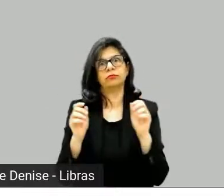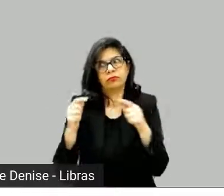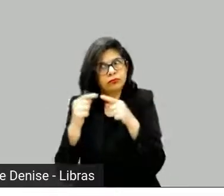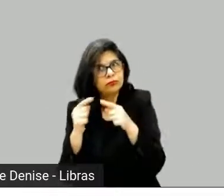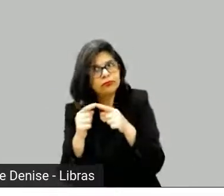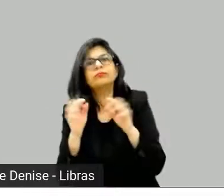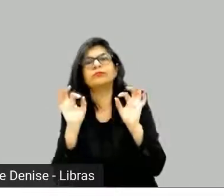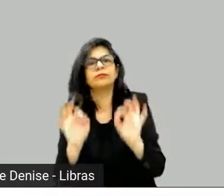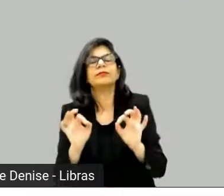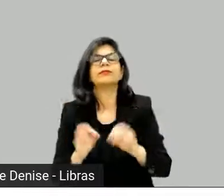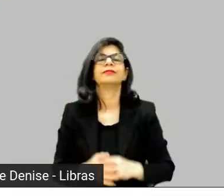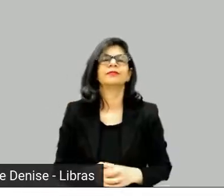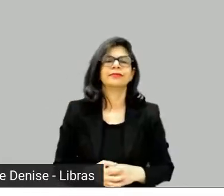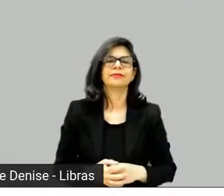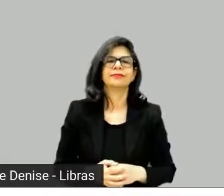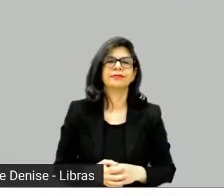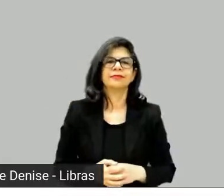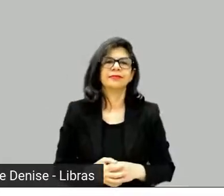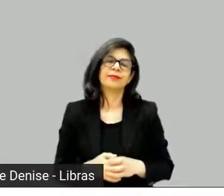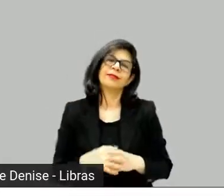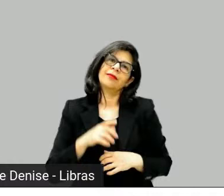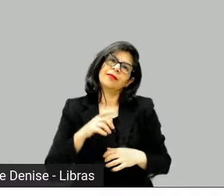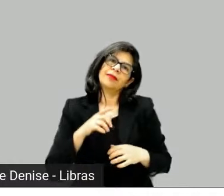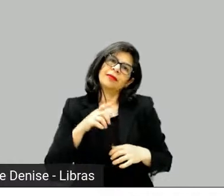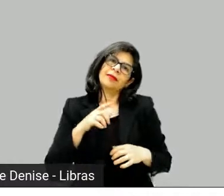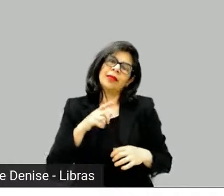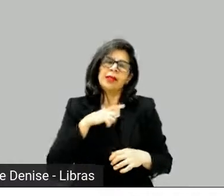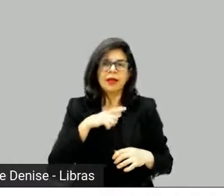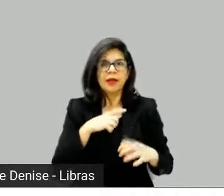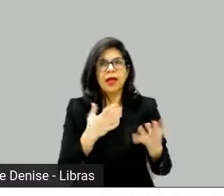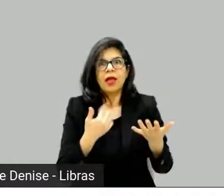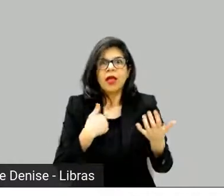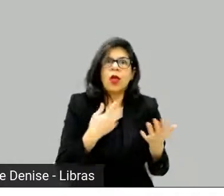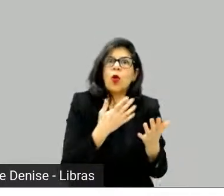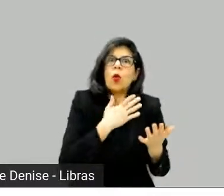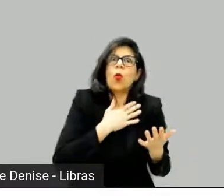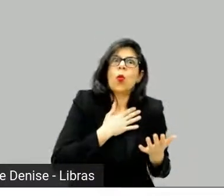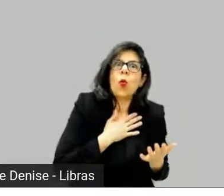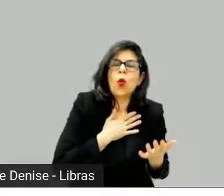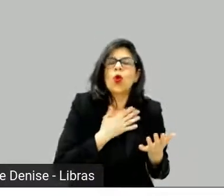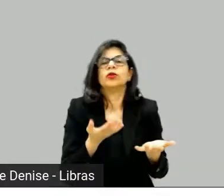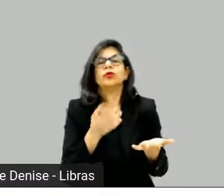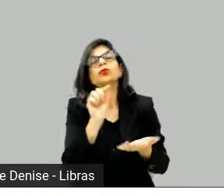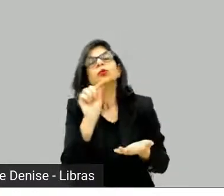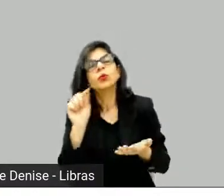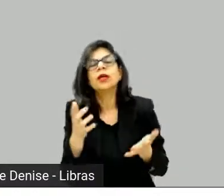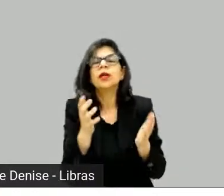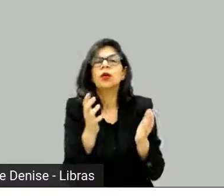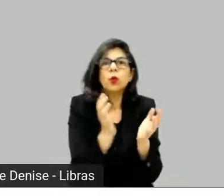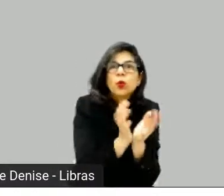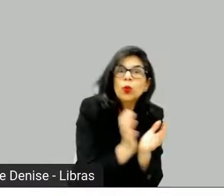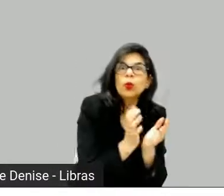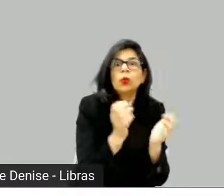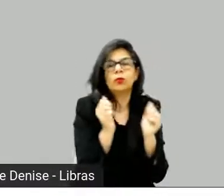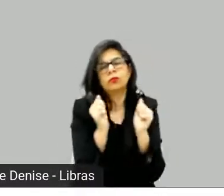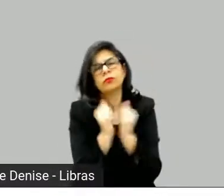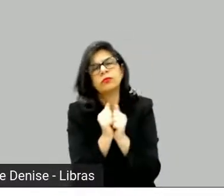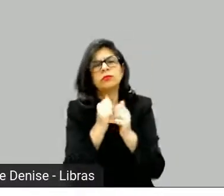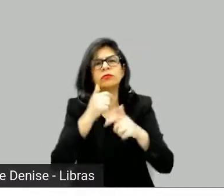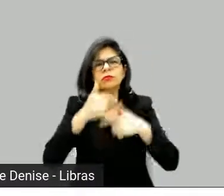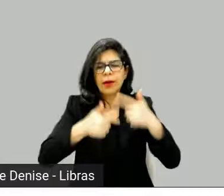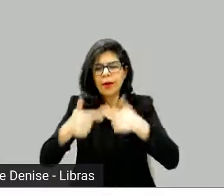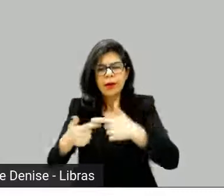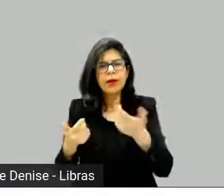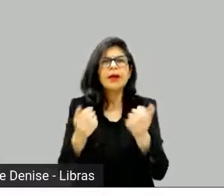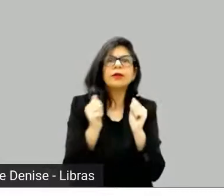sozinho, tem a hora de ficar sozinho, é a hora de escrever, mas eu gosto de equipe, gosto de gente, eu gosto de jogar, eu